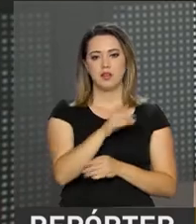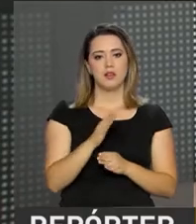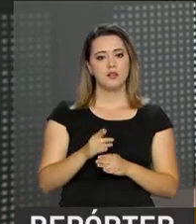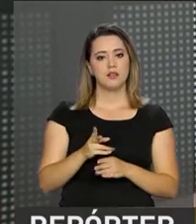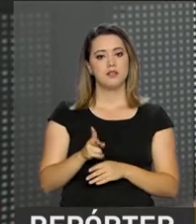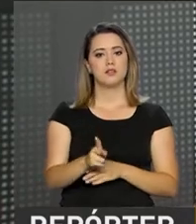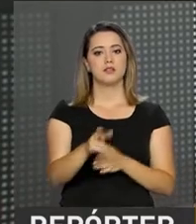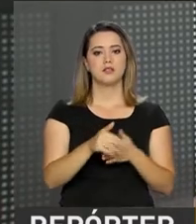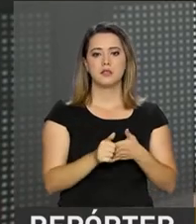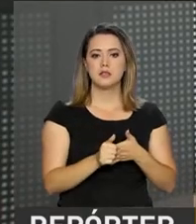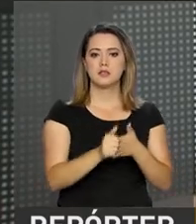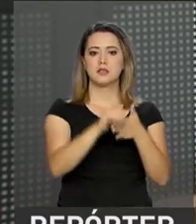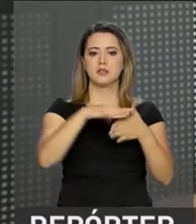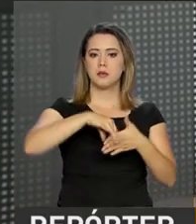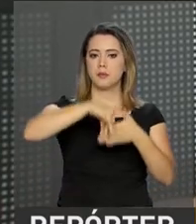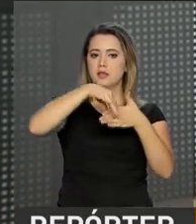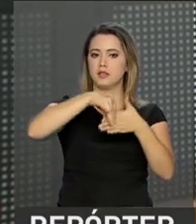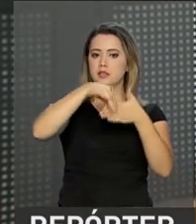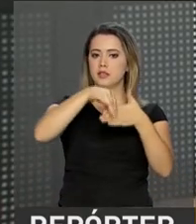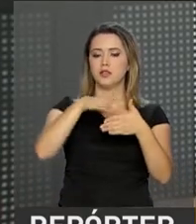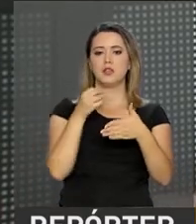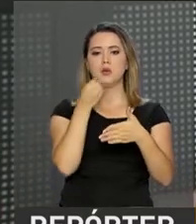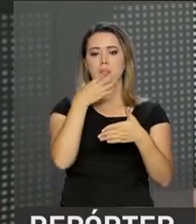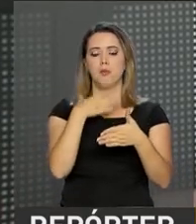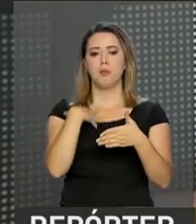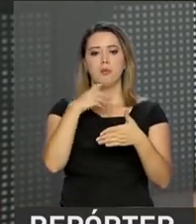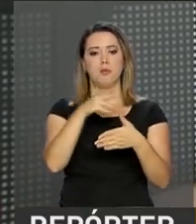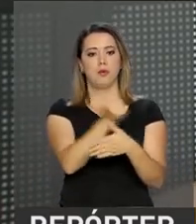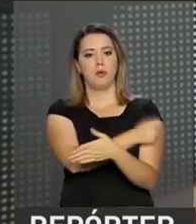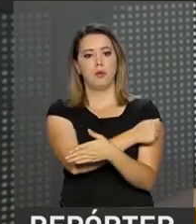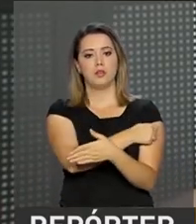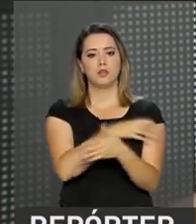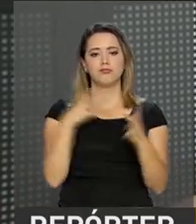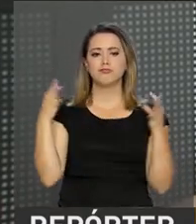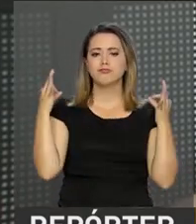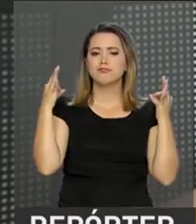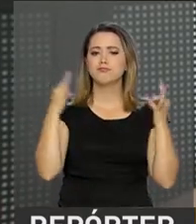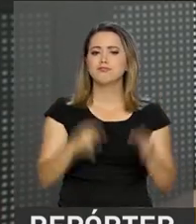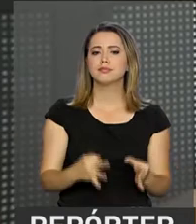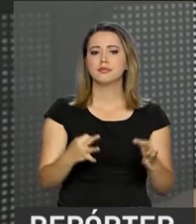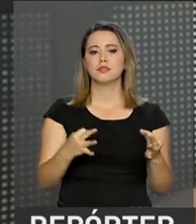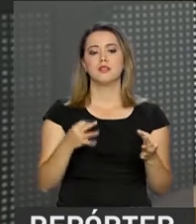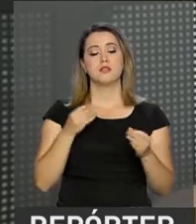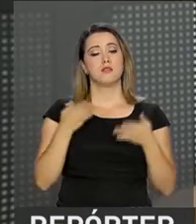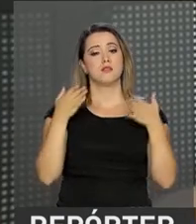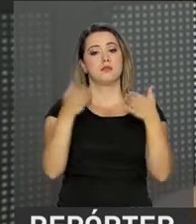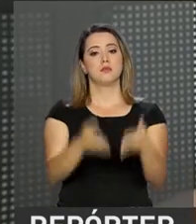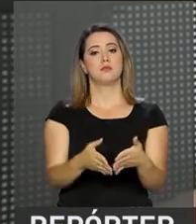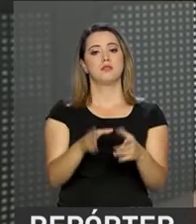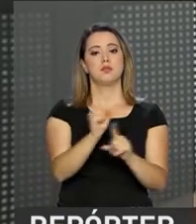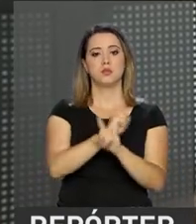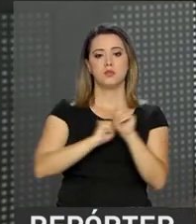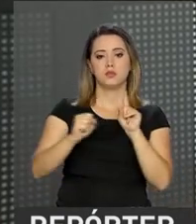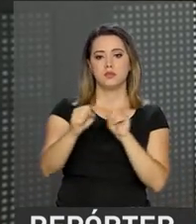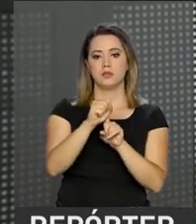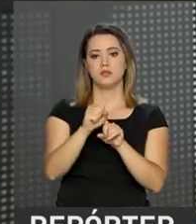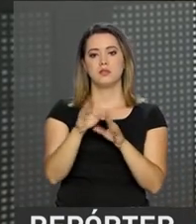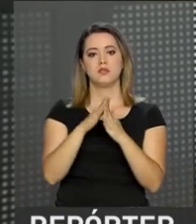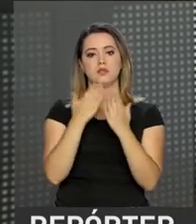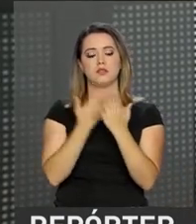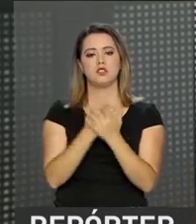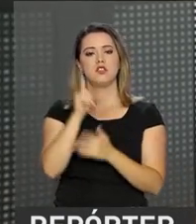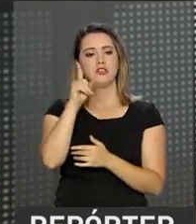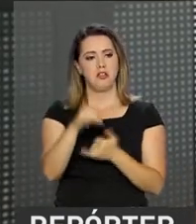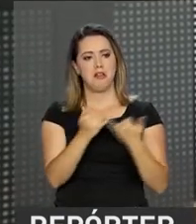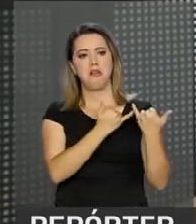sempre. Melhor da turma, sempre foi boa aluna, excelente, e sempre participou das atividades até sociais da escola. É um modelo,